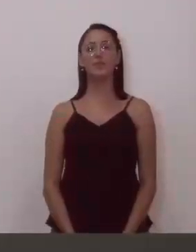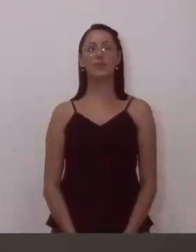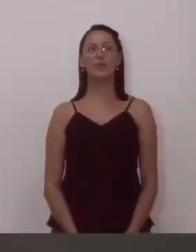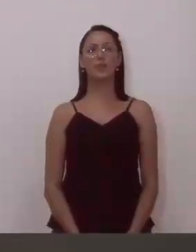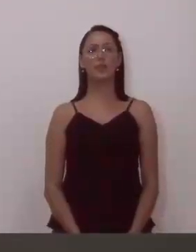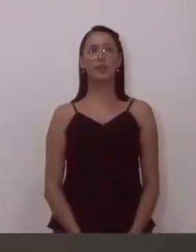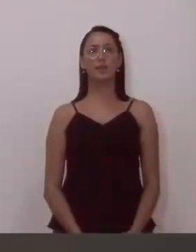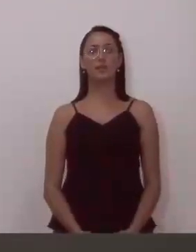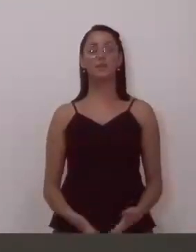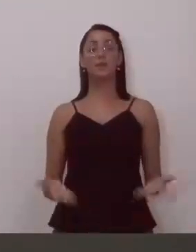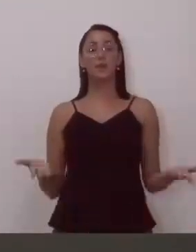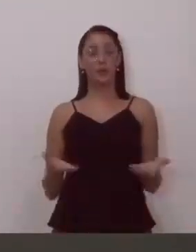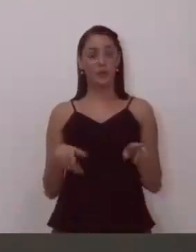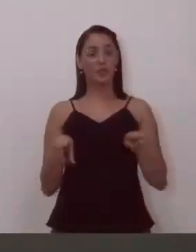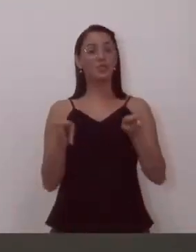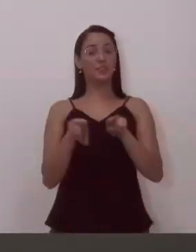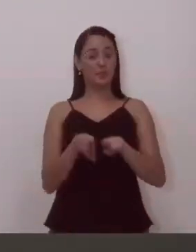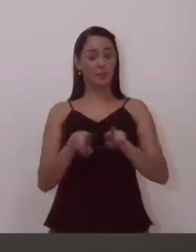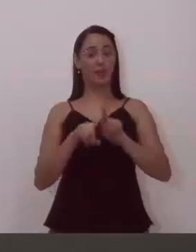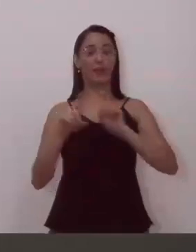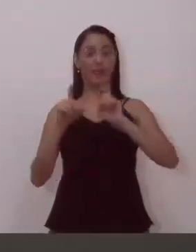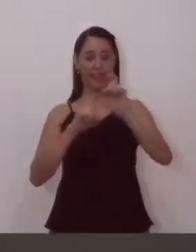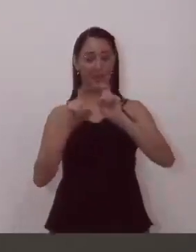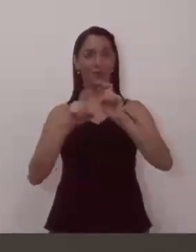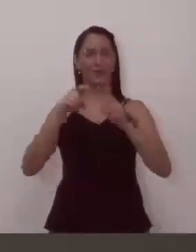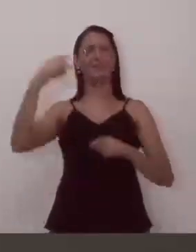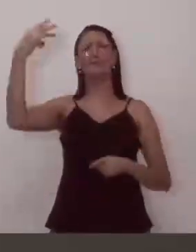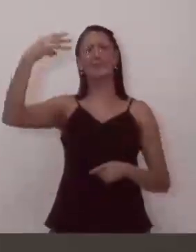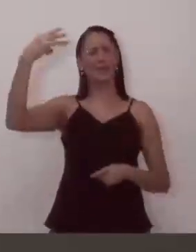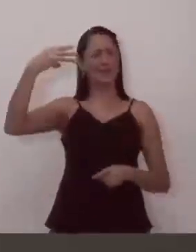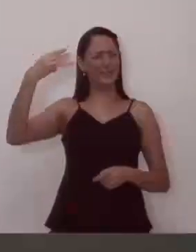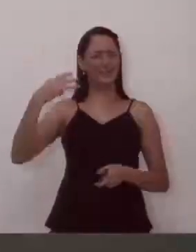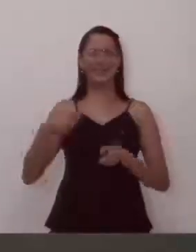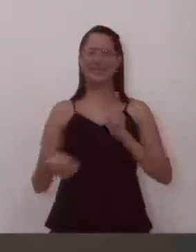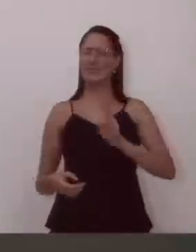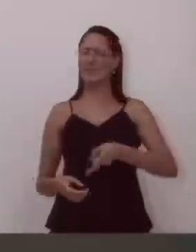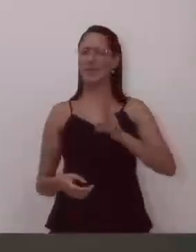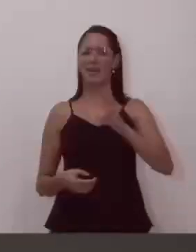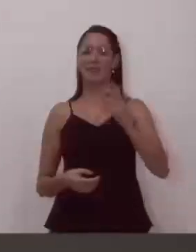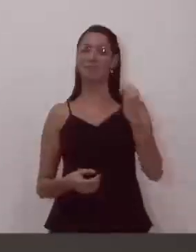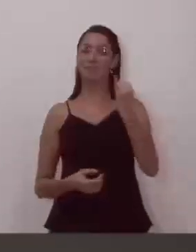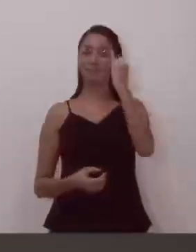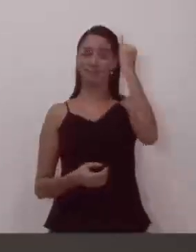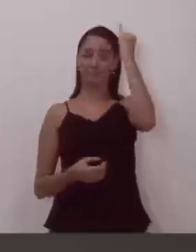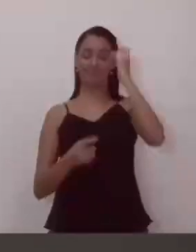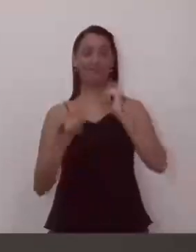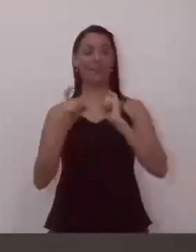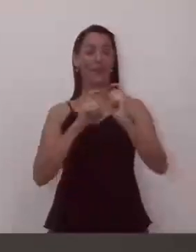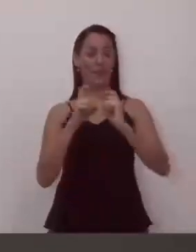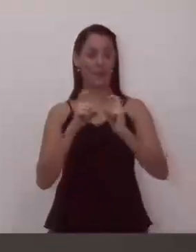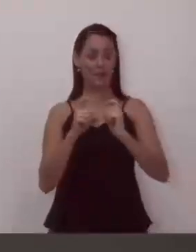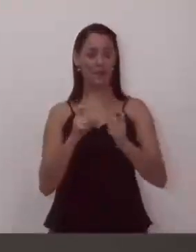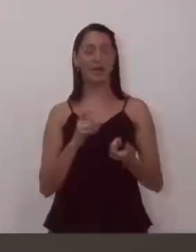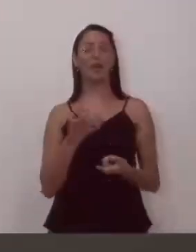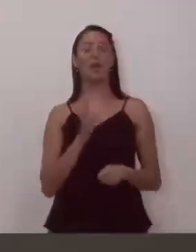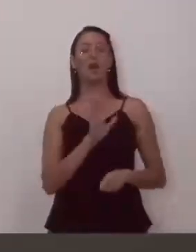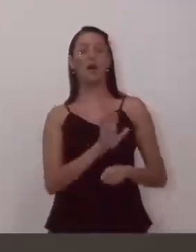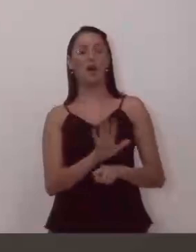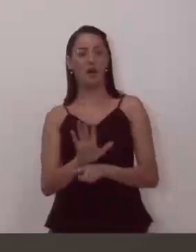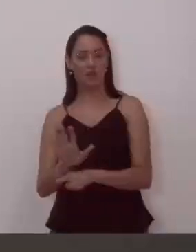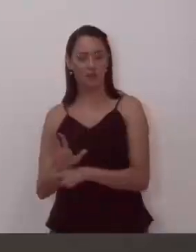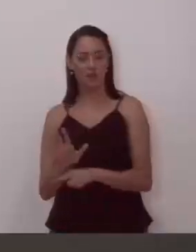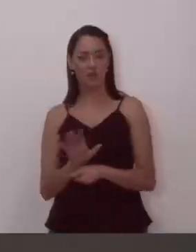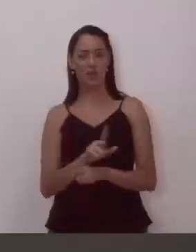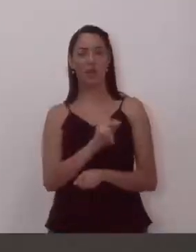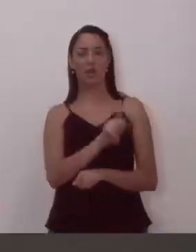Hoje, a gente está tendo uma reunião também, hoje, terça-feira, tem uma série de questões importantes, tem a questão da reunião com as auxiliares de educação infantil,